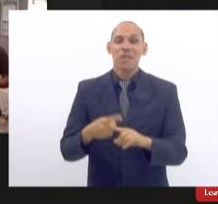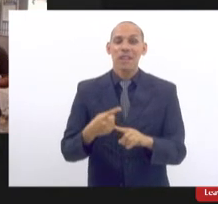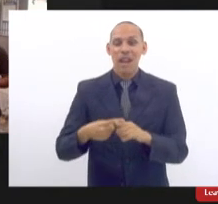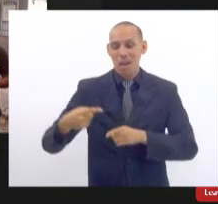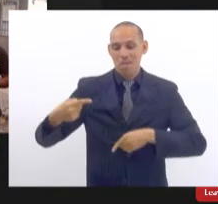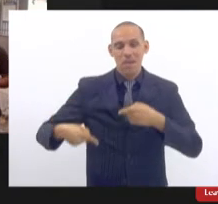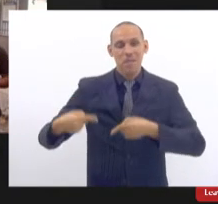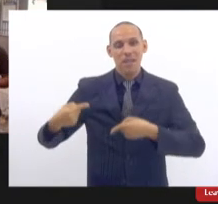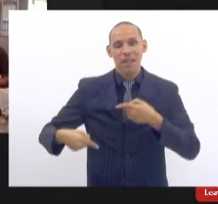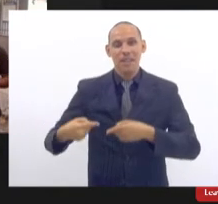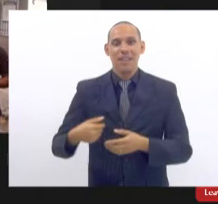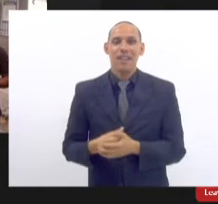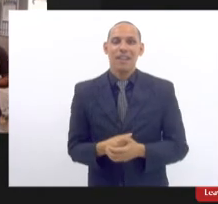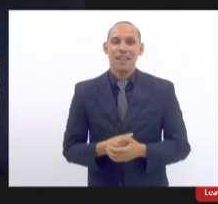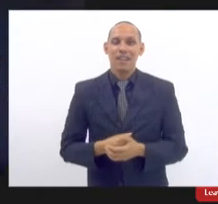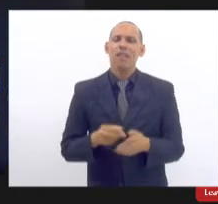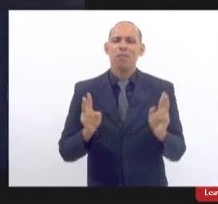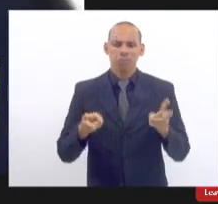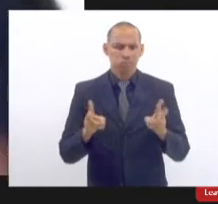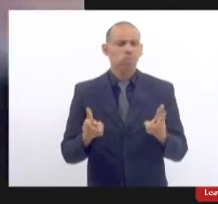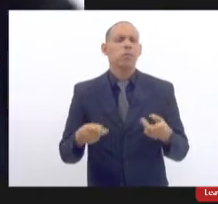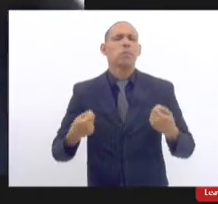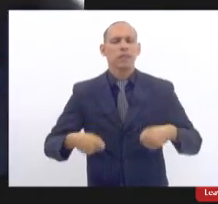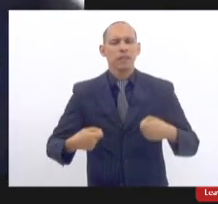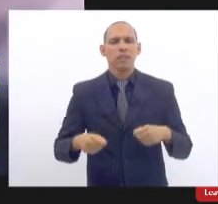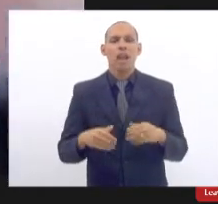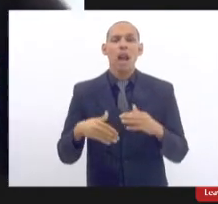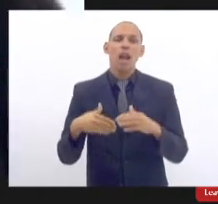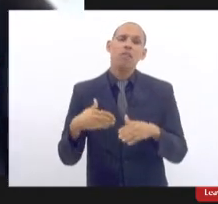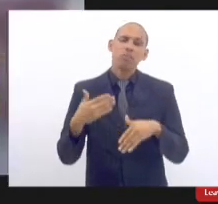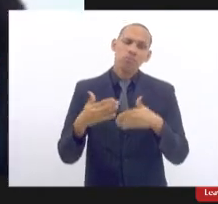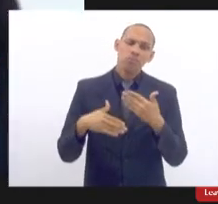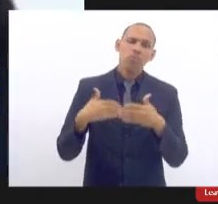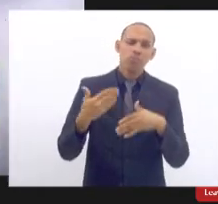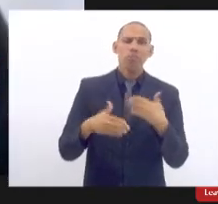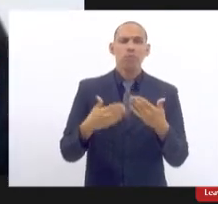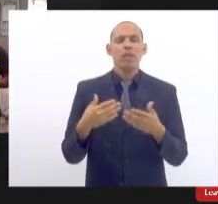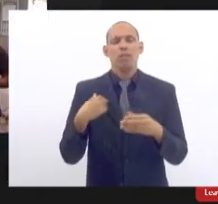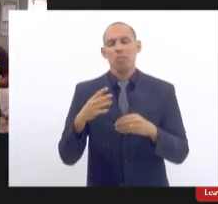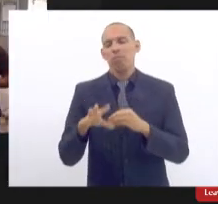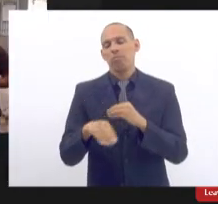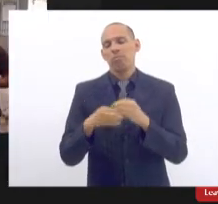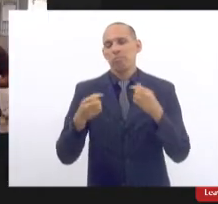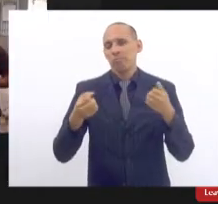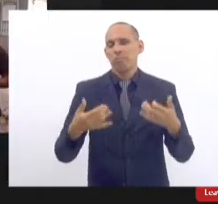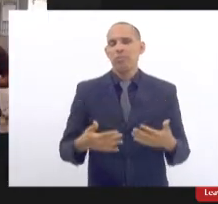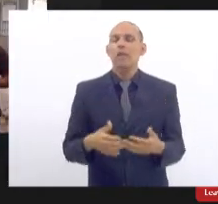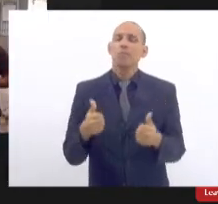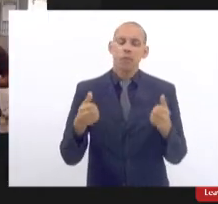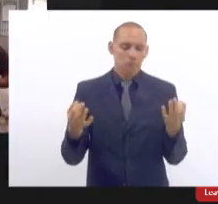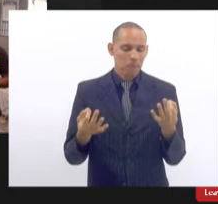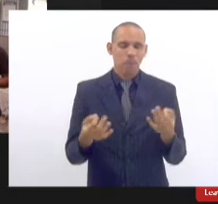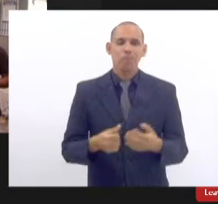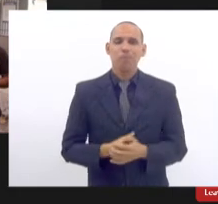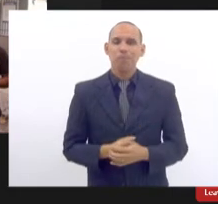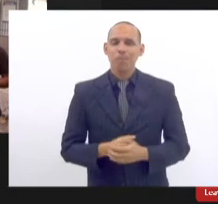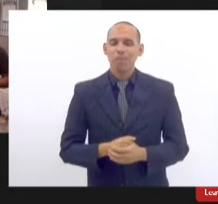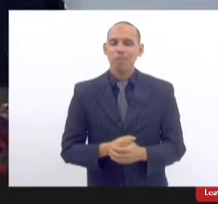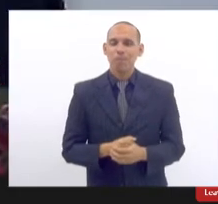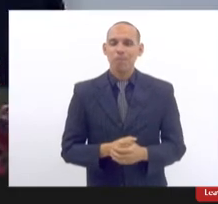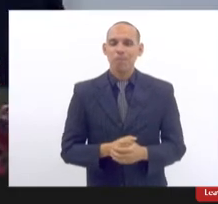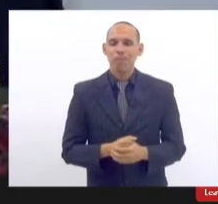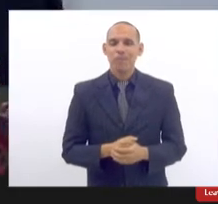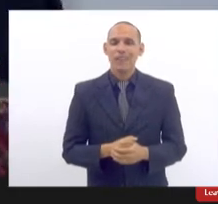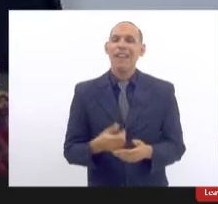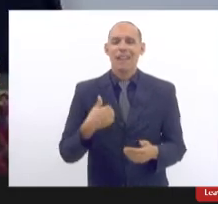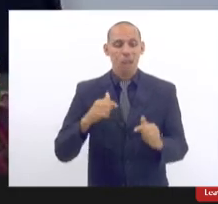discussão eu acho que ela deve continuar e aí eu gostaria depois de comentar perfeito perfeito é excesso